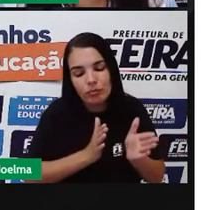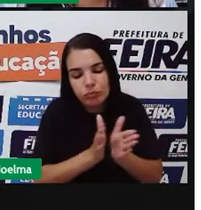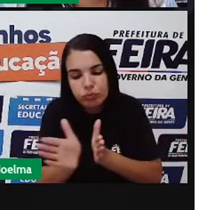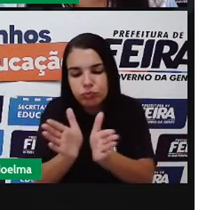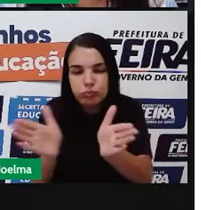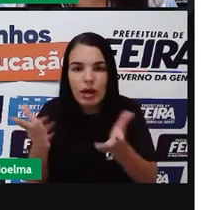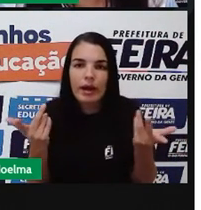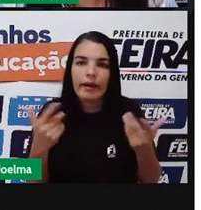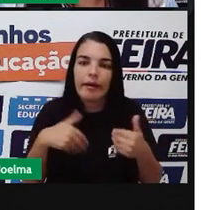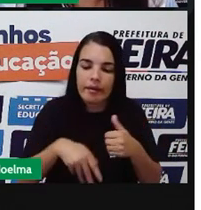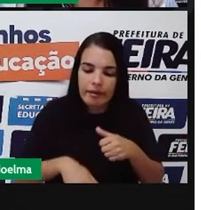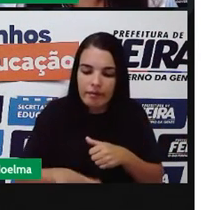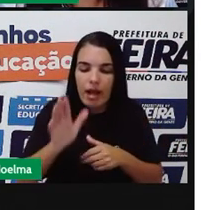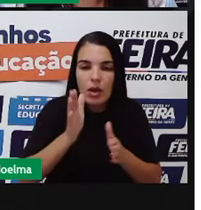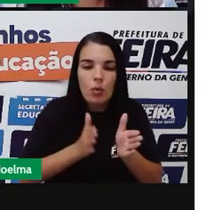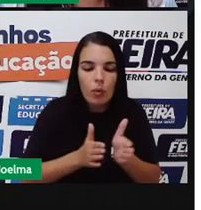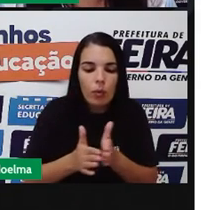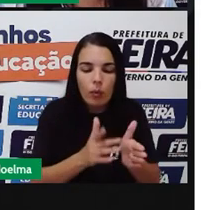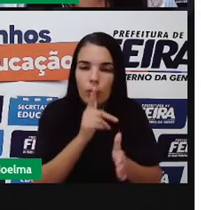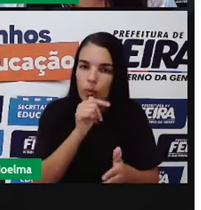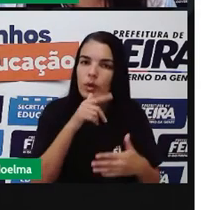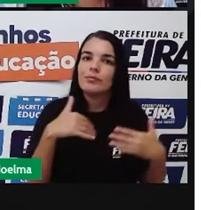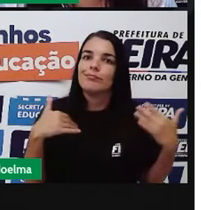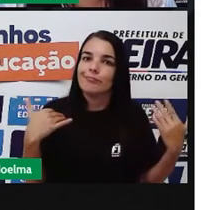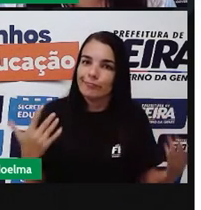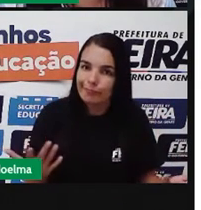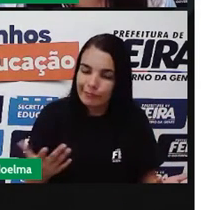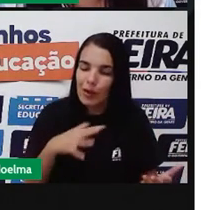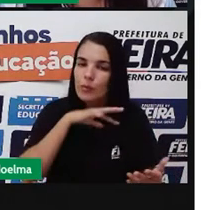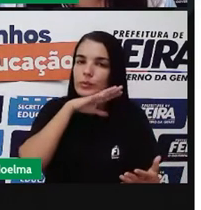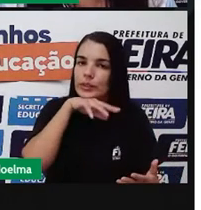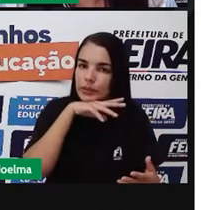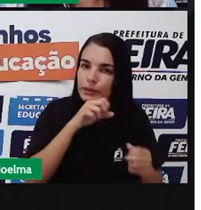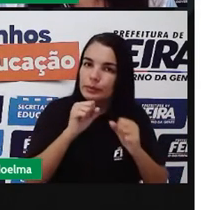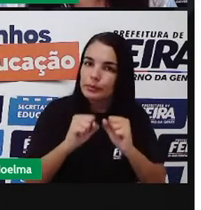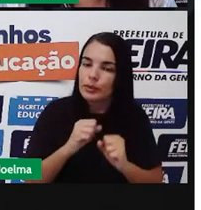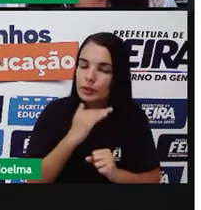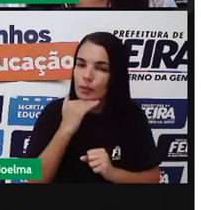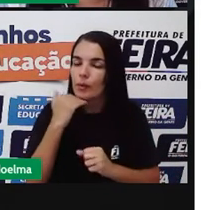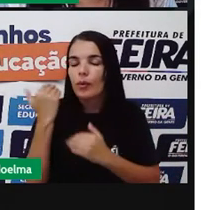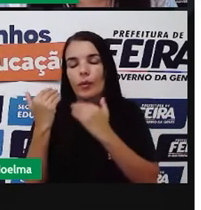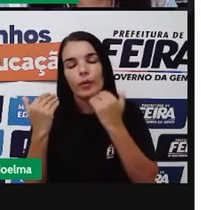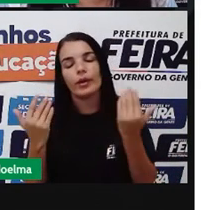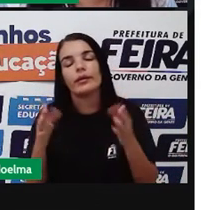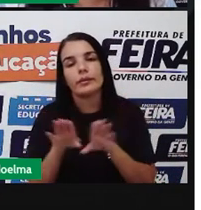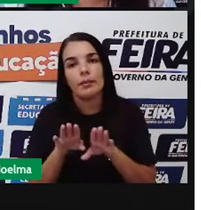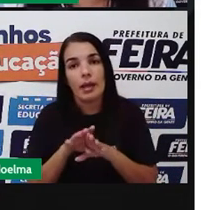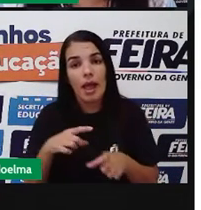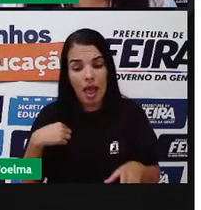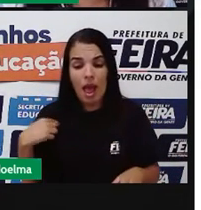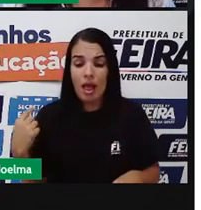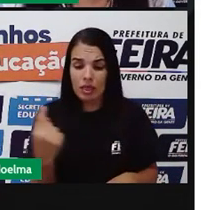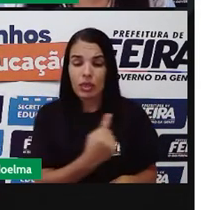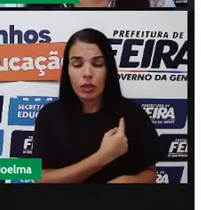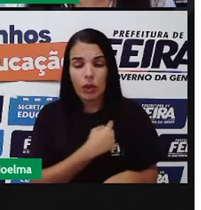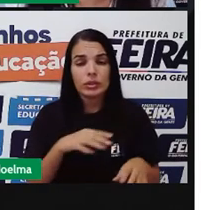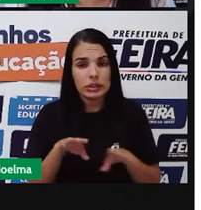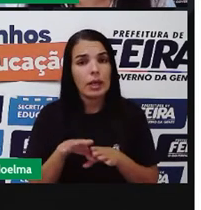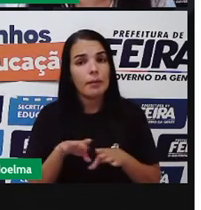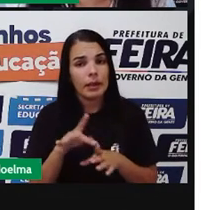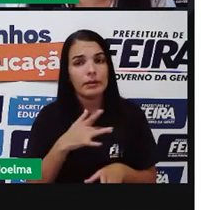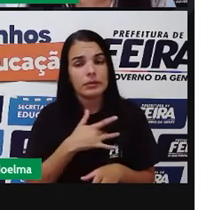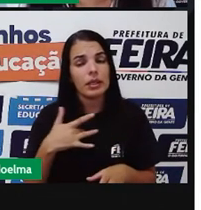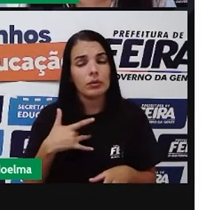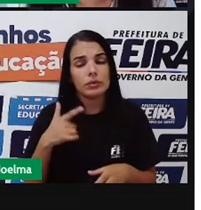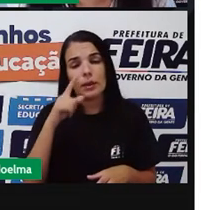sendo depositado aí nos rios, né? Prejudicando os animais que eles vivem e prejudicando a nós mesmos, né? E além